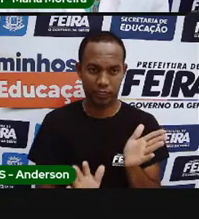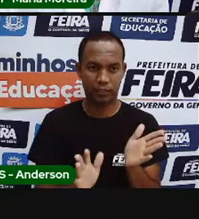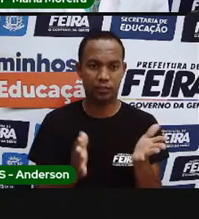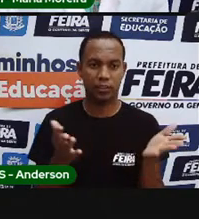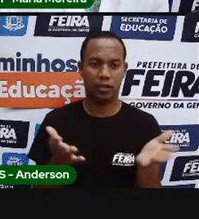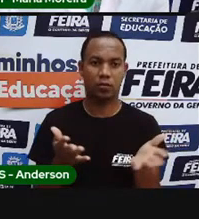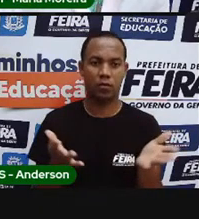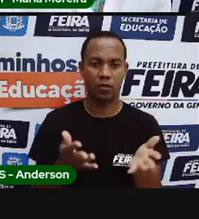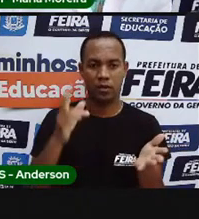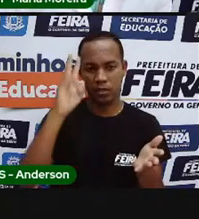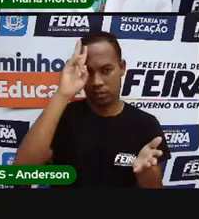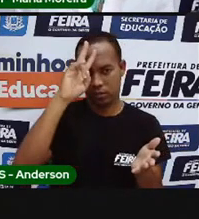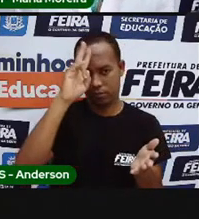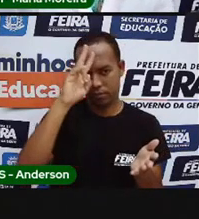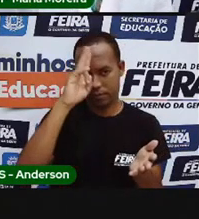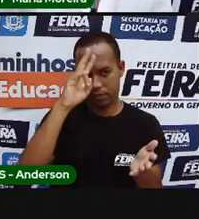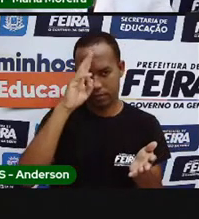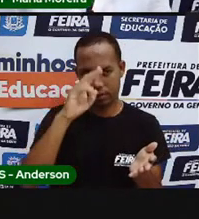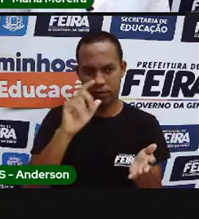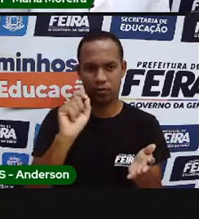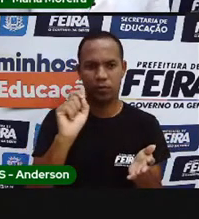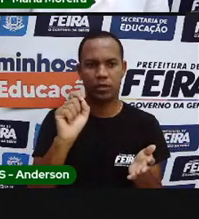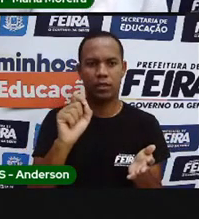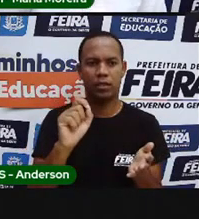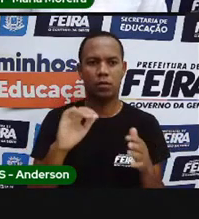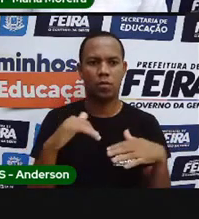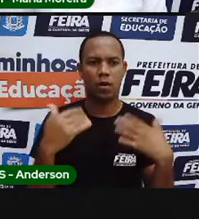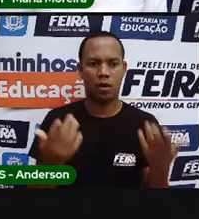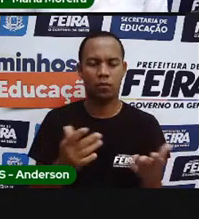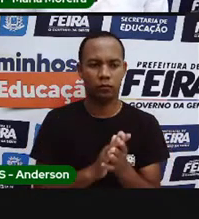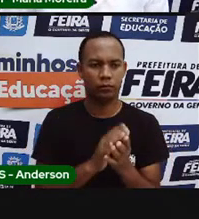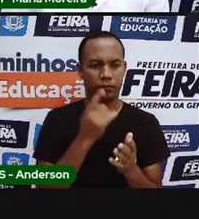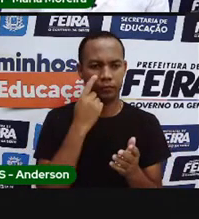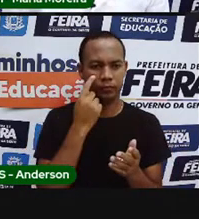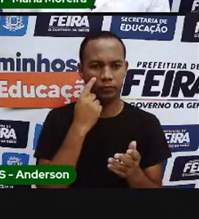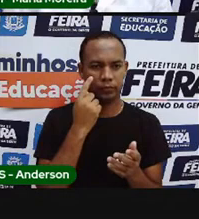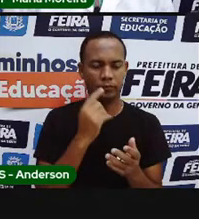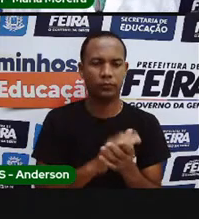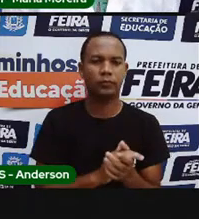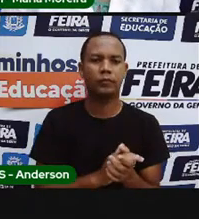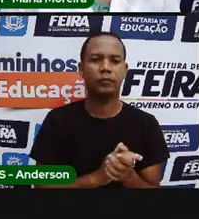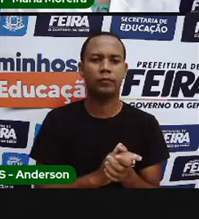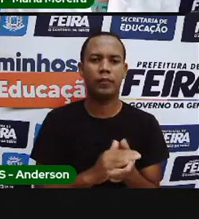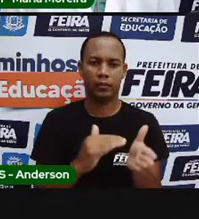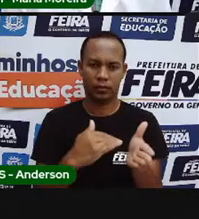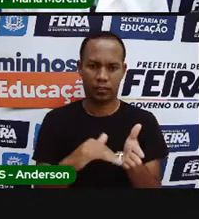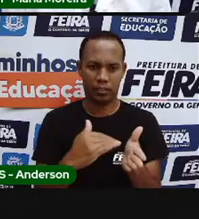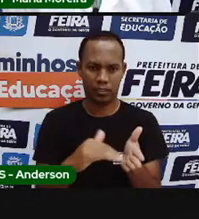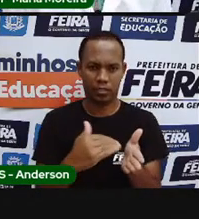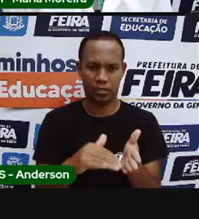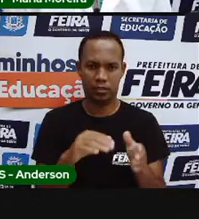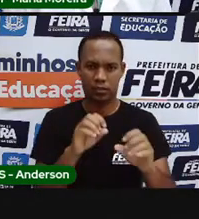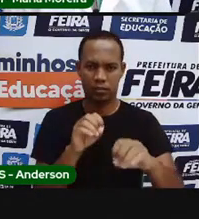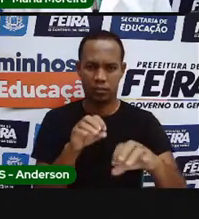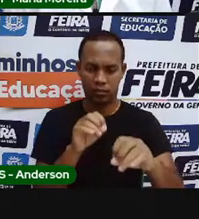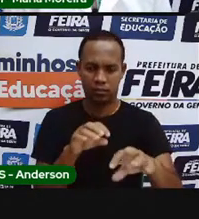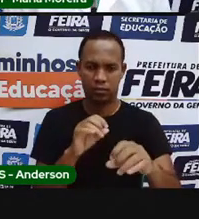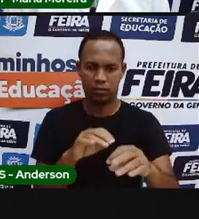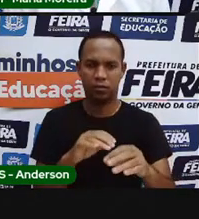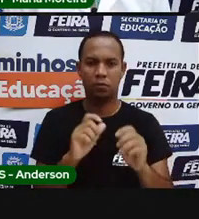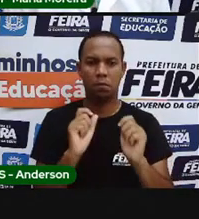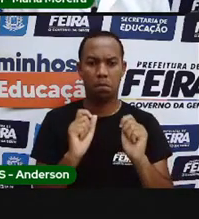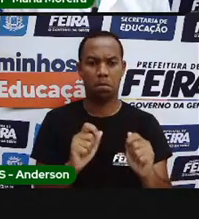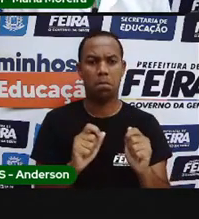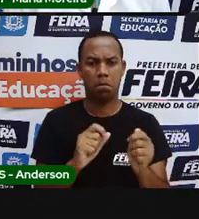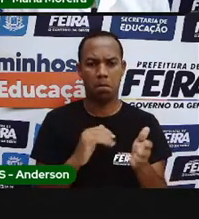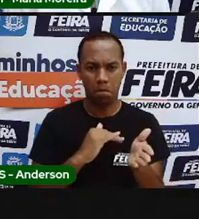uma vez, para você. Essa atividade daí é uma atividade que ela foi enganada pelas seguintes. Certo? O professor de vocês, ele pode